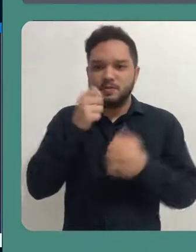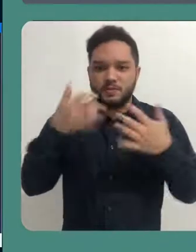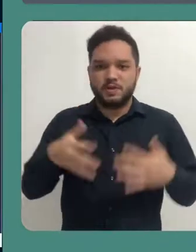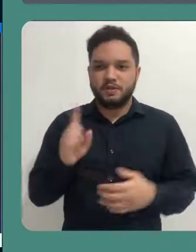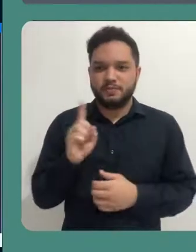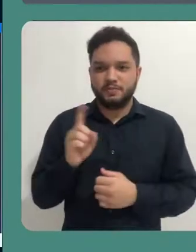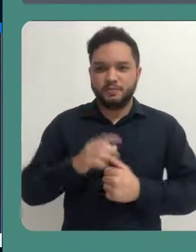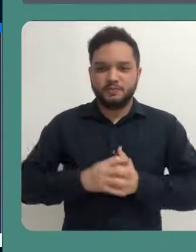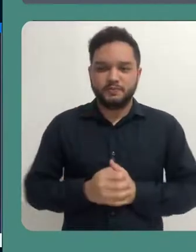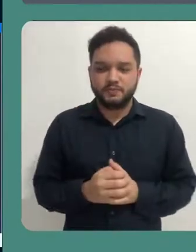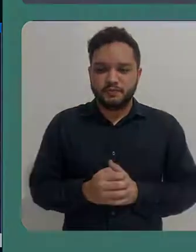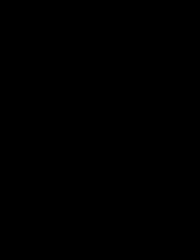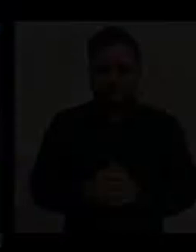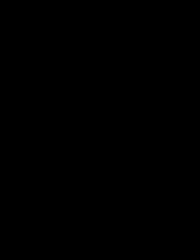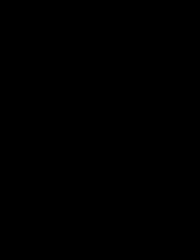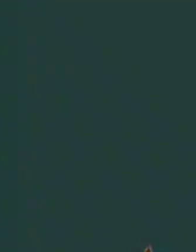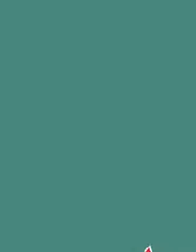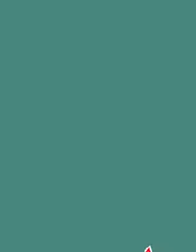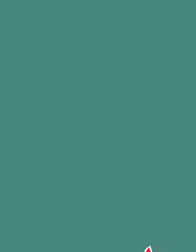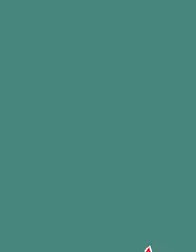que não vamos abordar aqui.